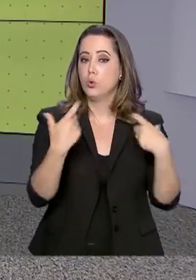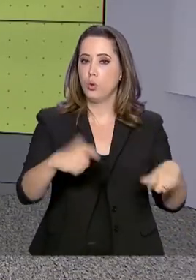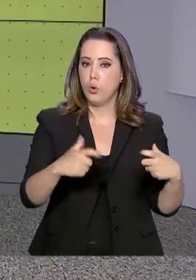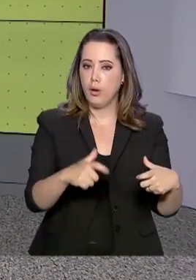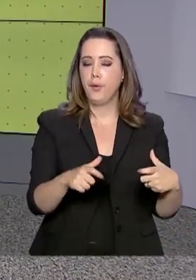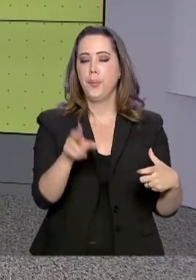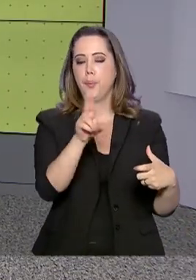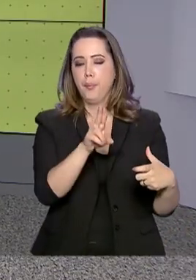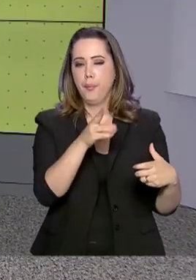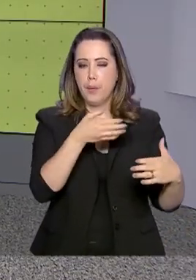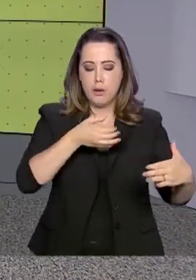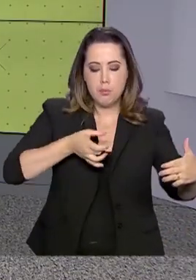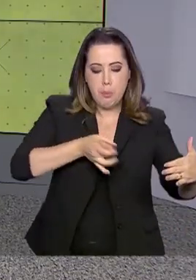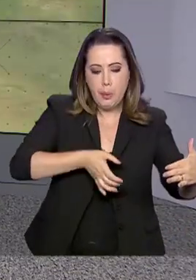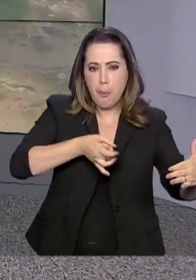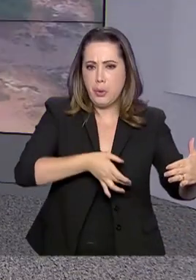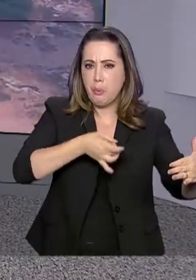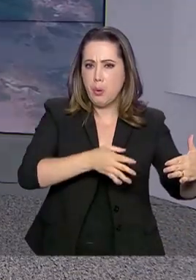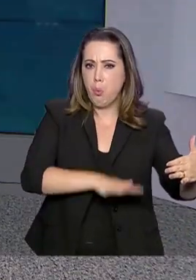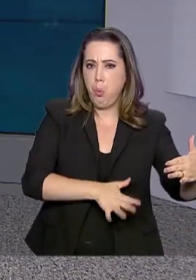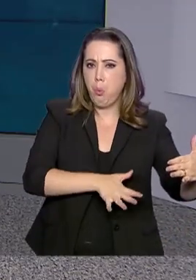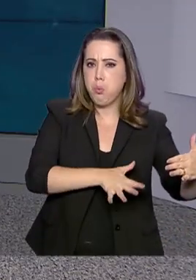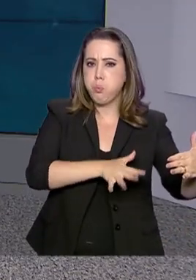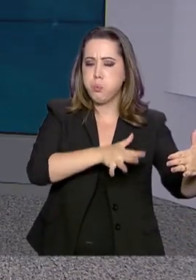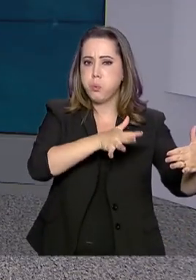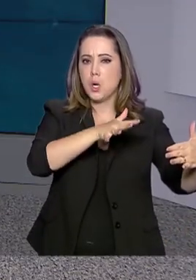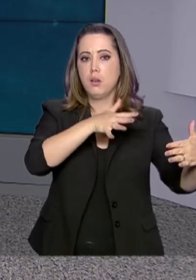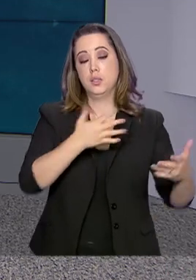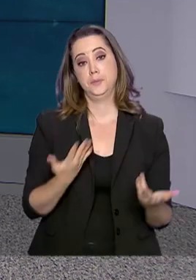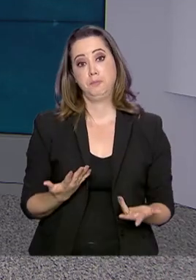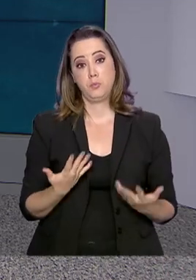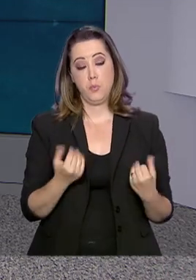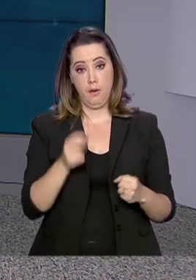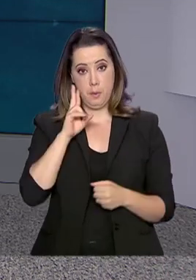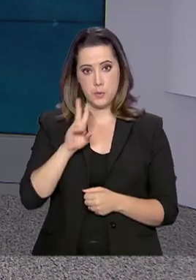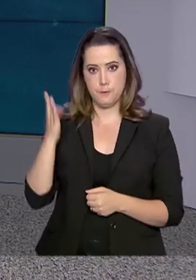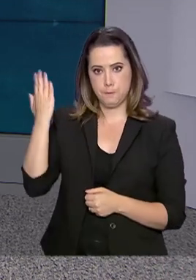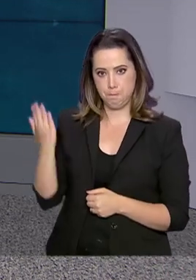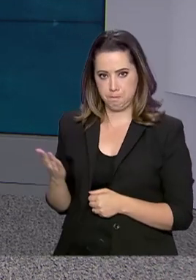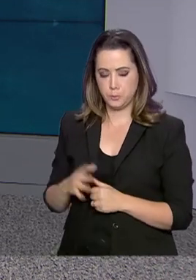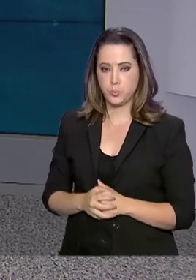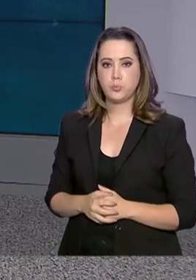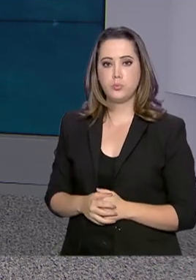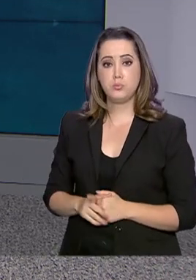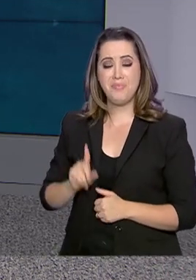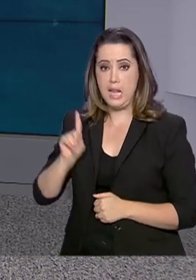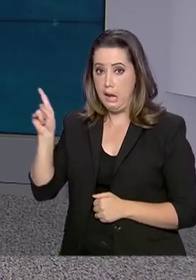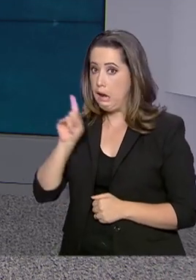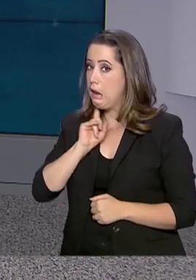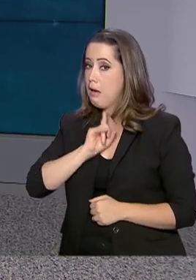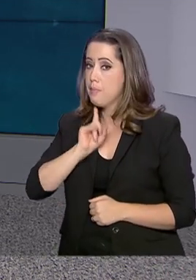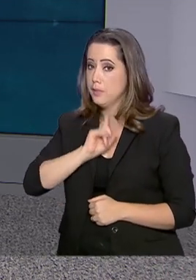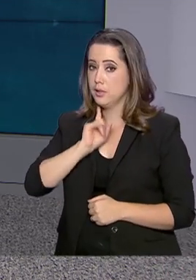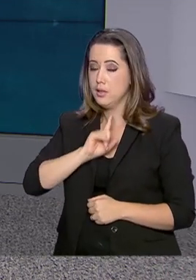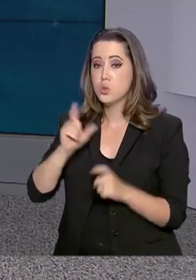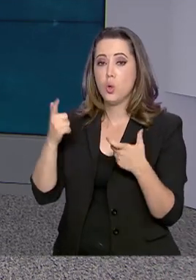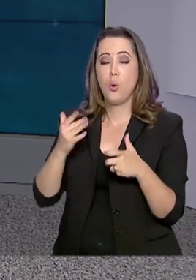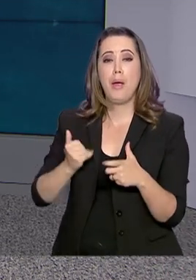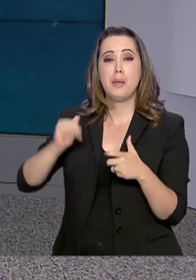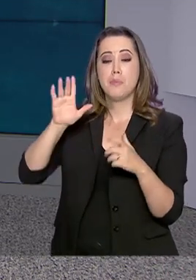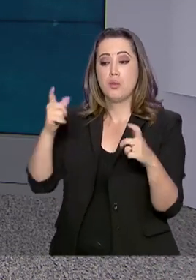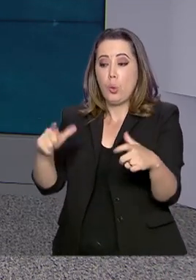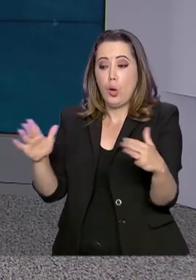depósito de rejeitos. Nós vamos ver aqui na tela que Minas Gerais foi o estado com o maior número de barragens